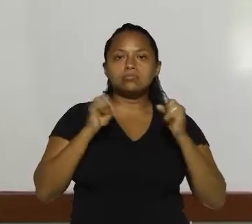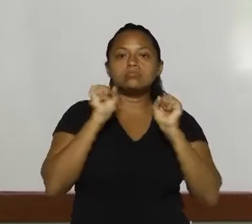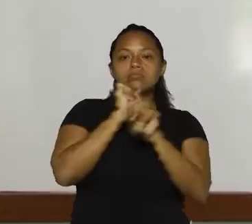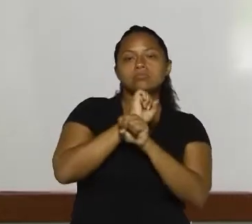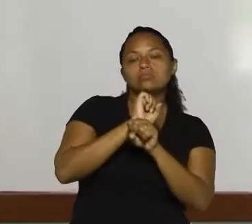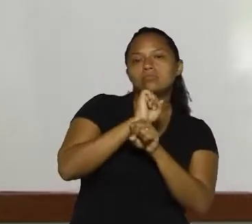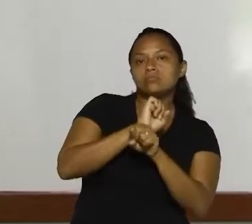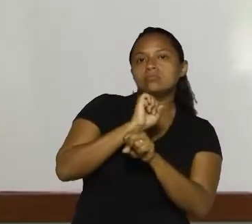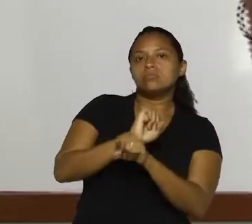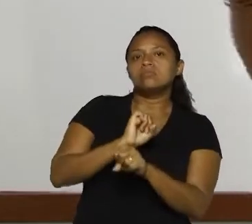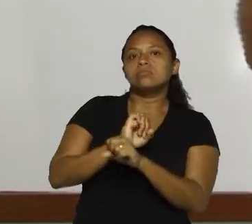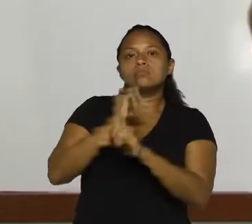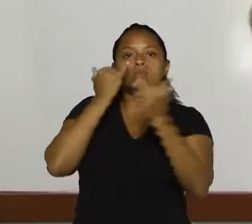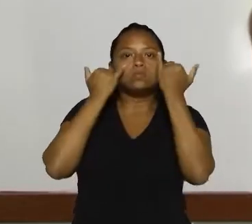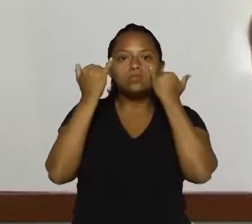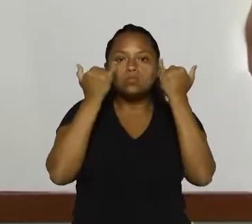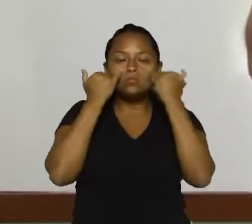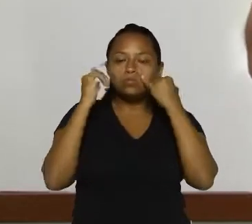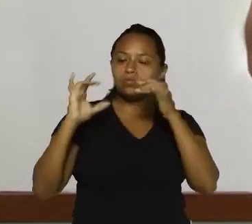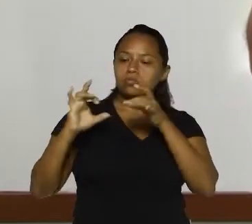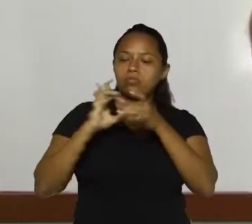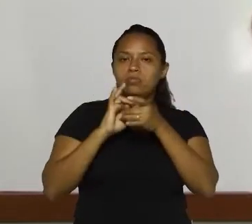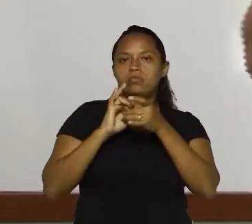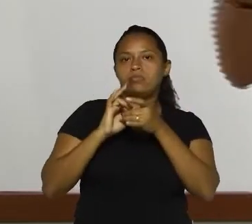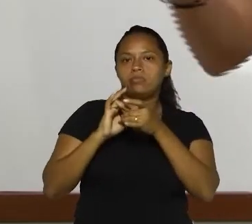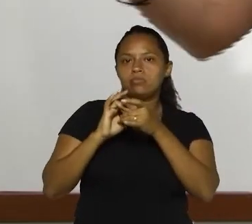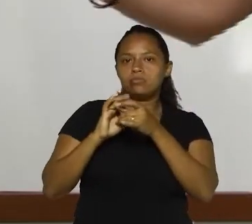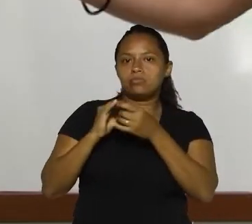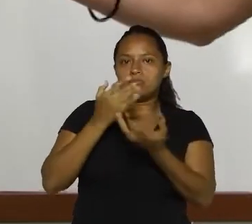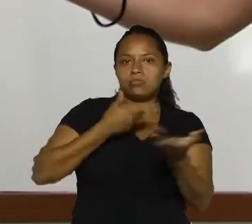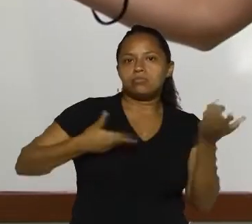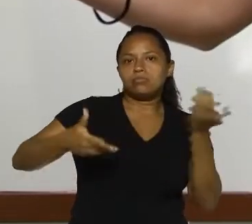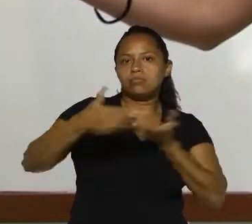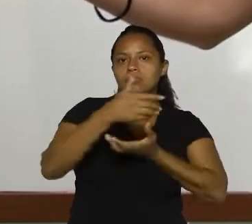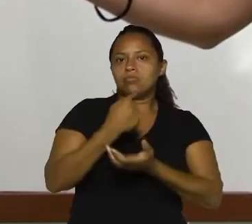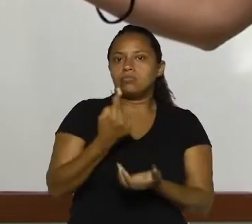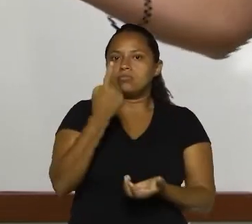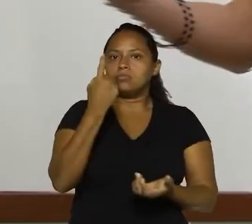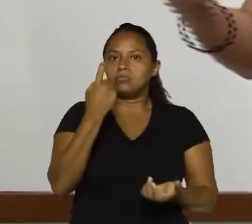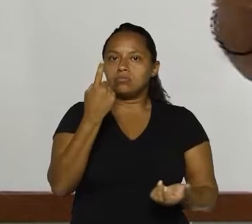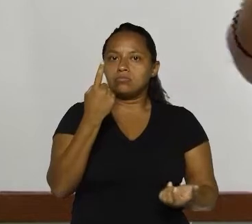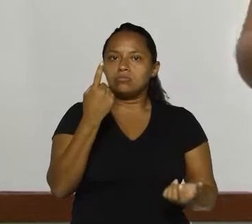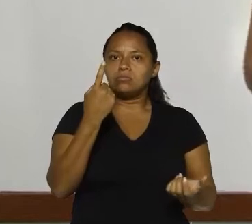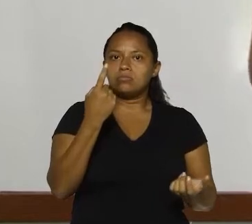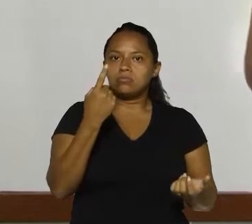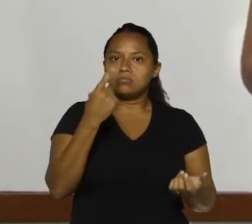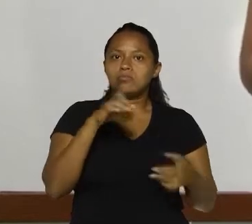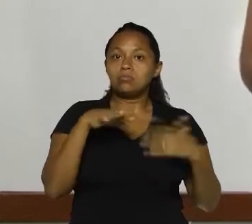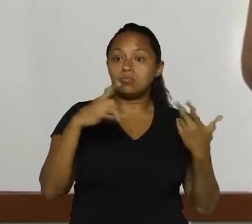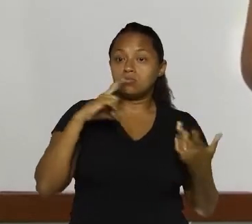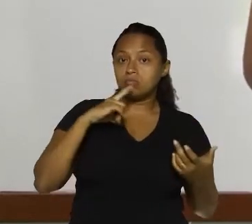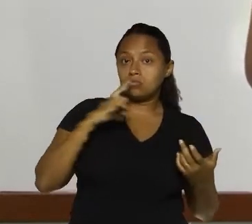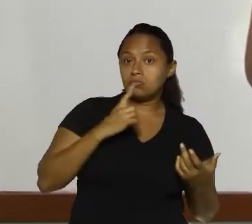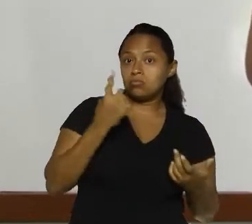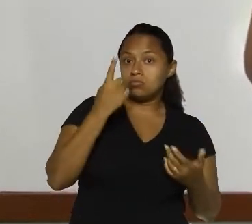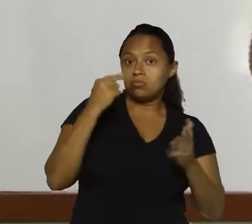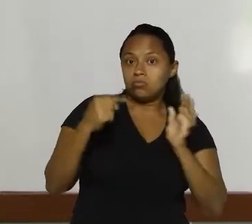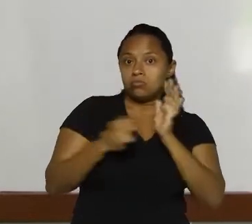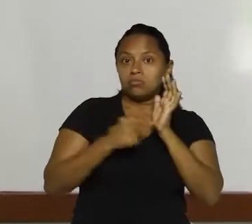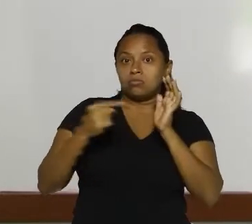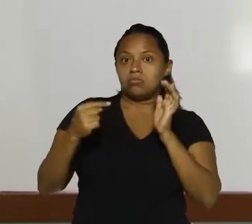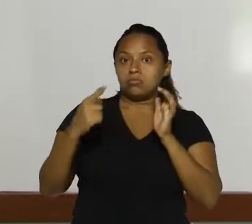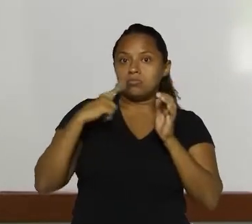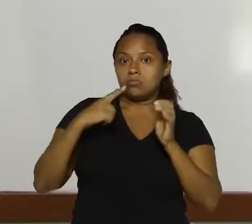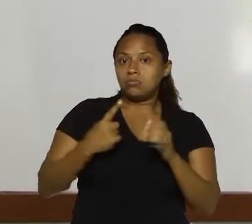mas as duas informações estão conectadas, fazendo parte de um único enunciado. Então, como só tem um ponto, finalizando,